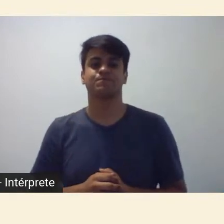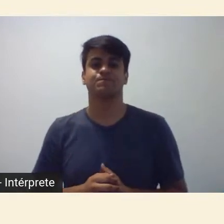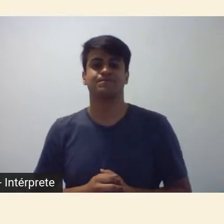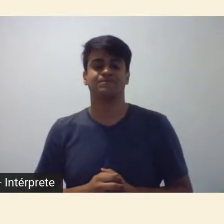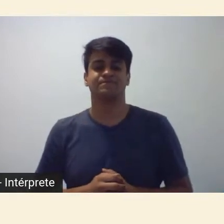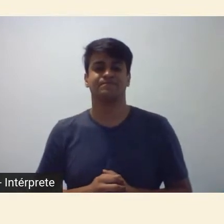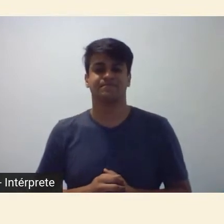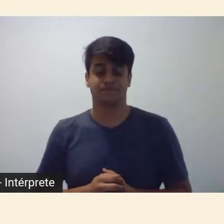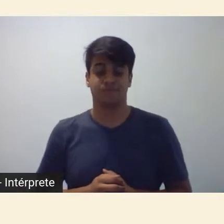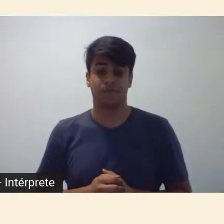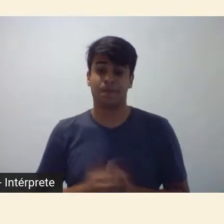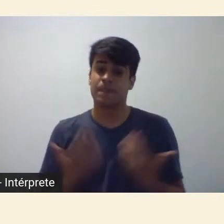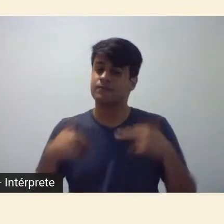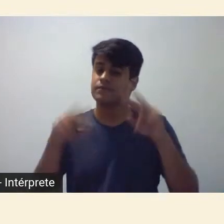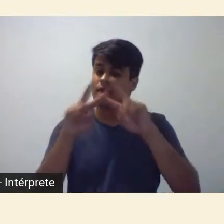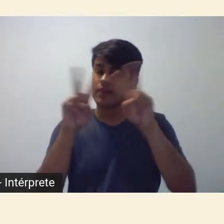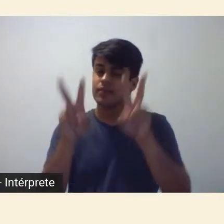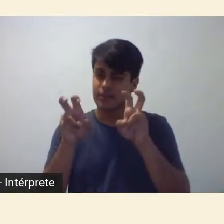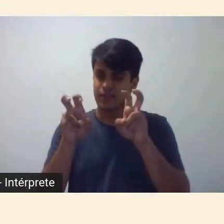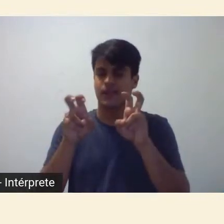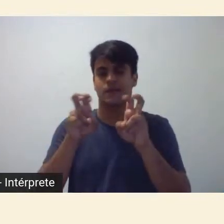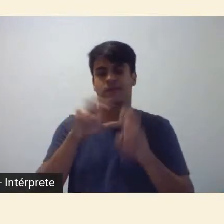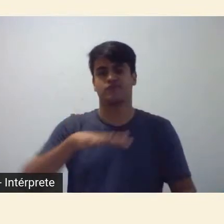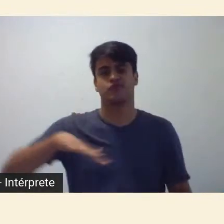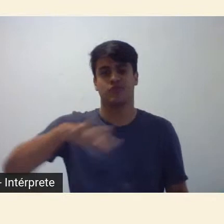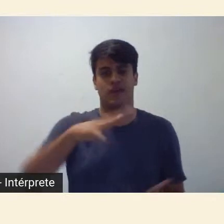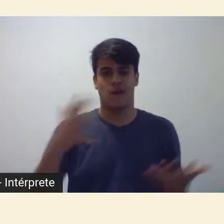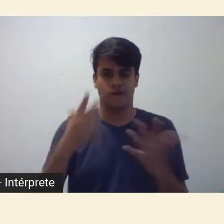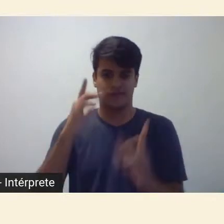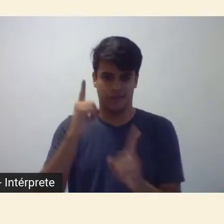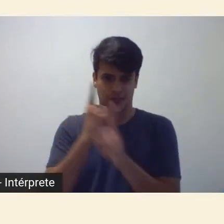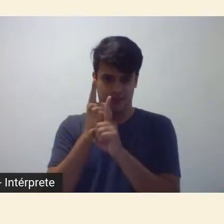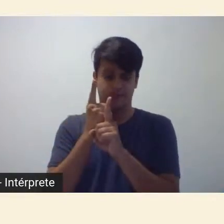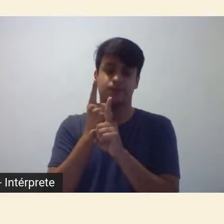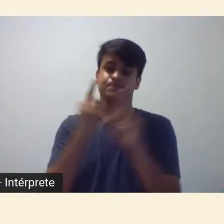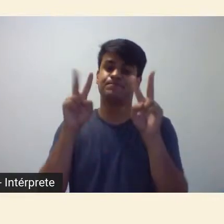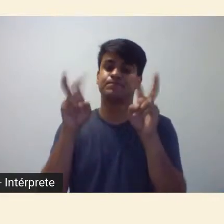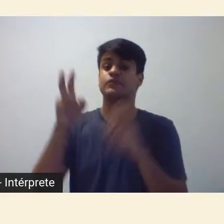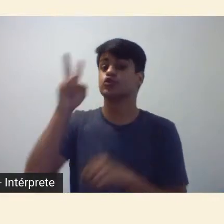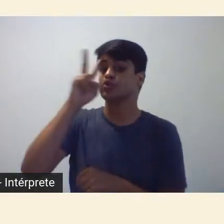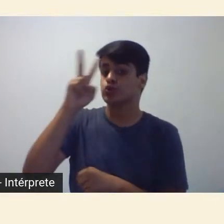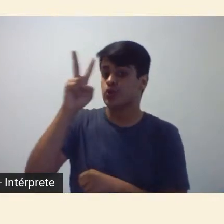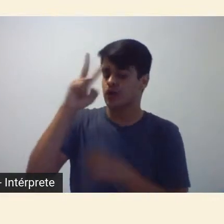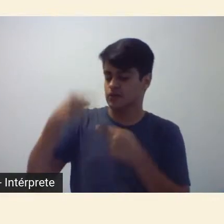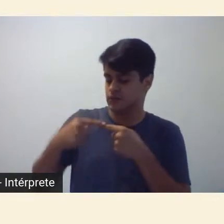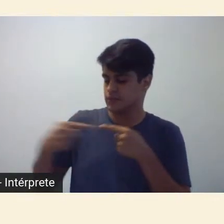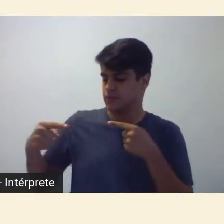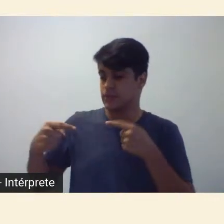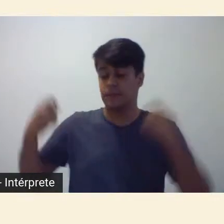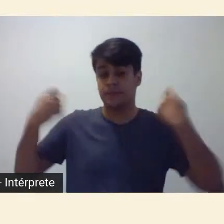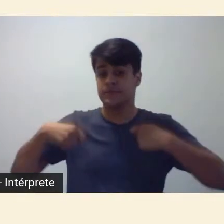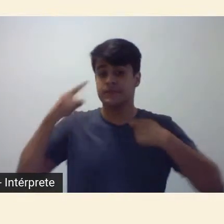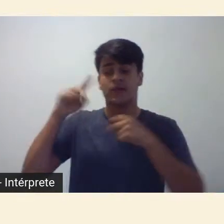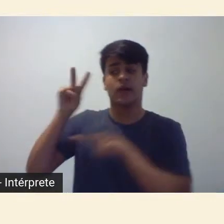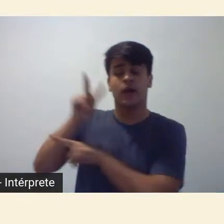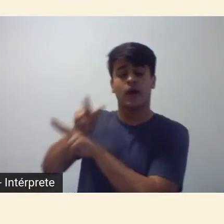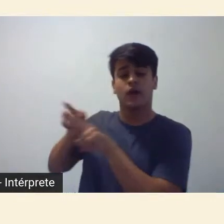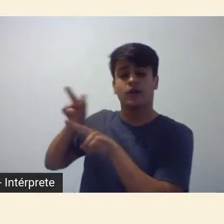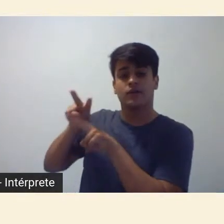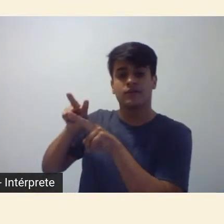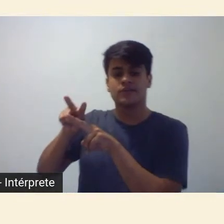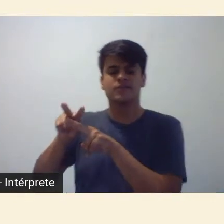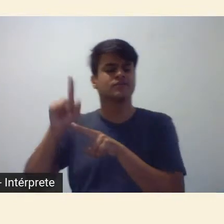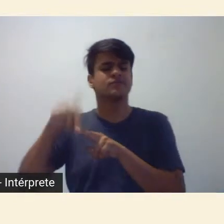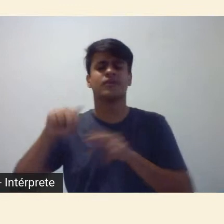dentro do tema geral desse encontro de hoje, Histórias da Semana, o que é preciso rever, essa mesa foi